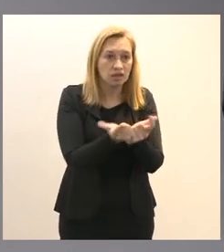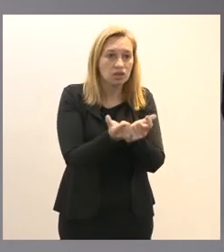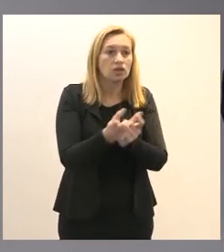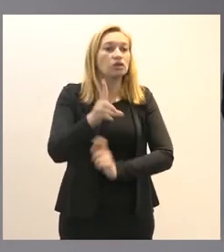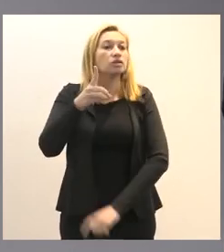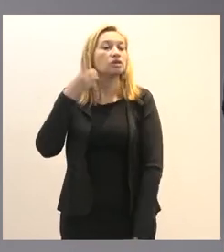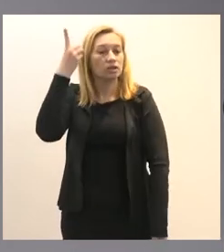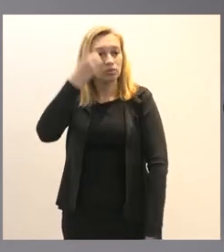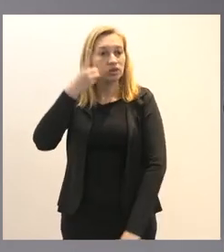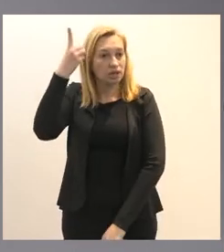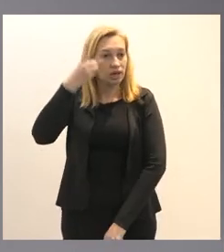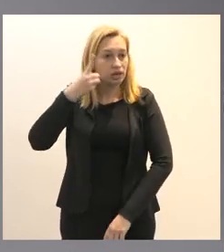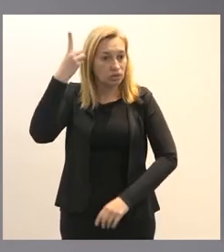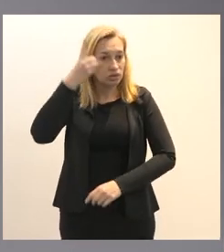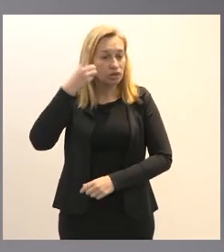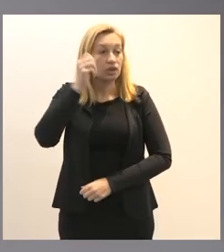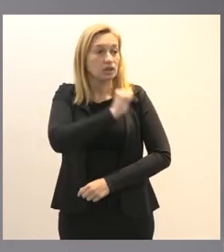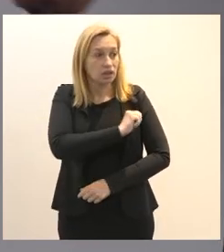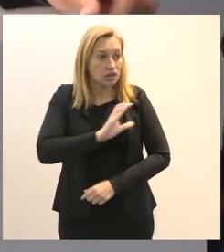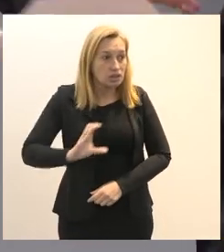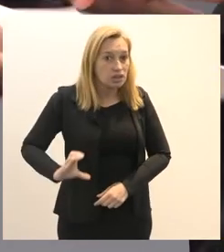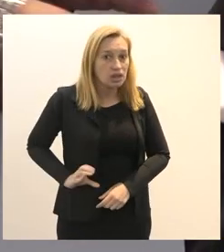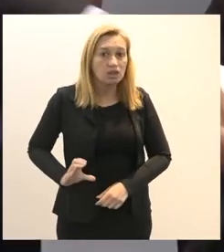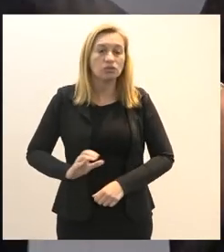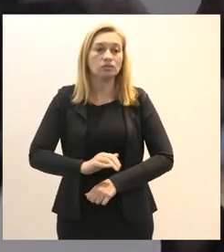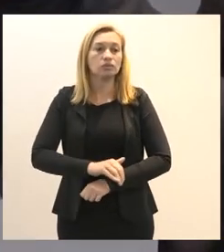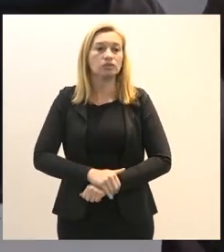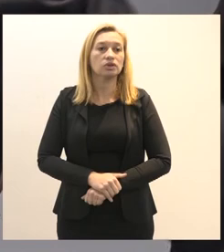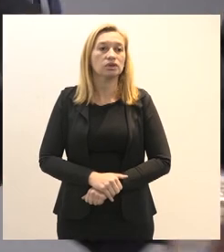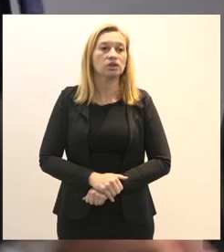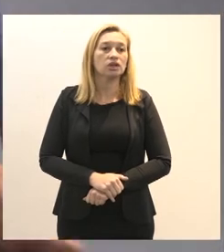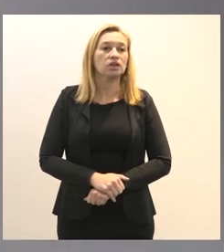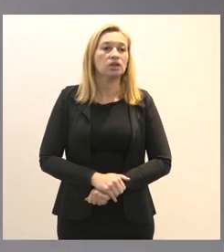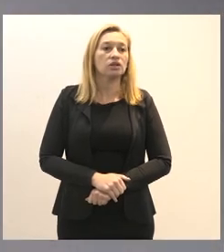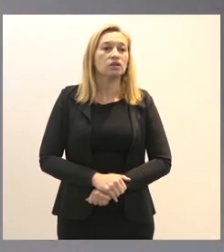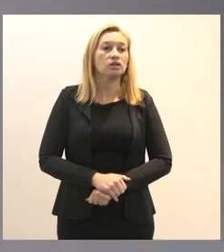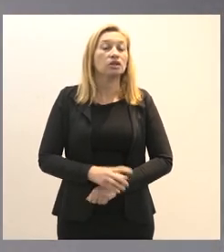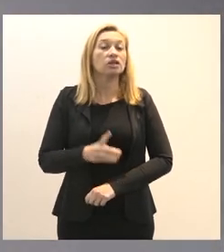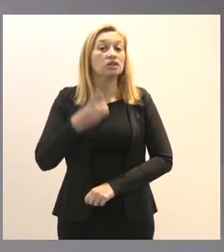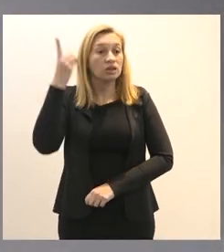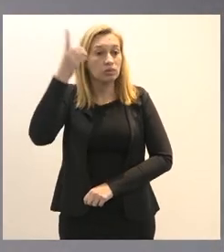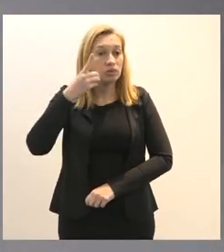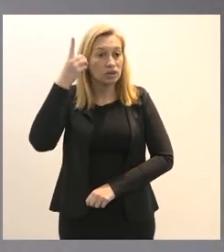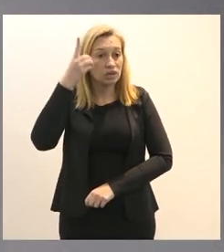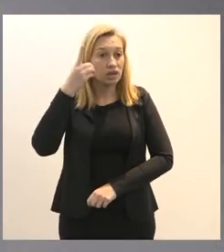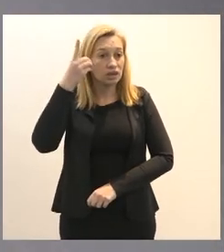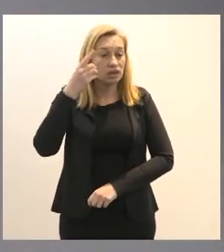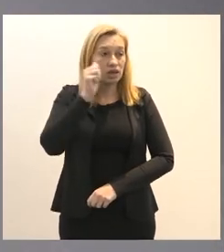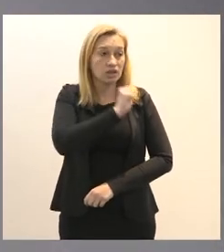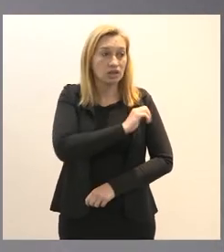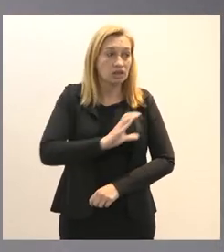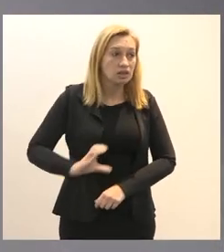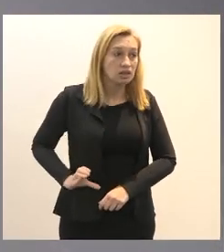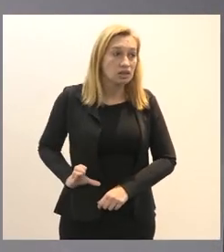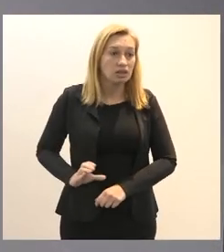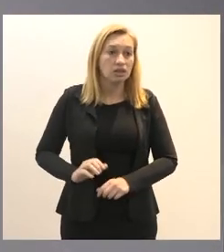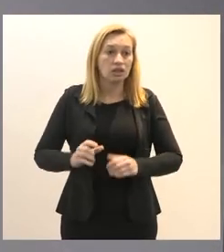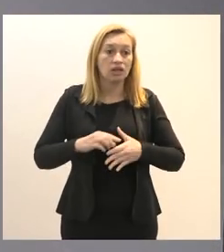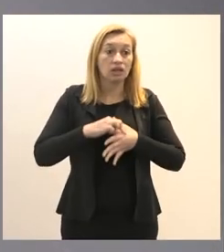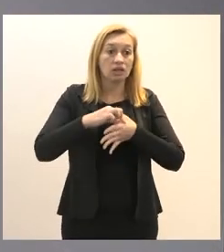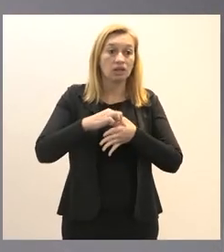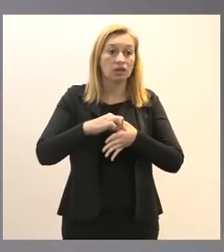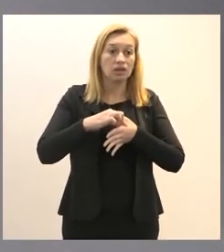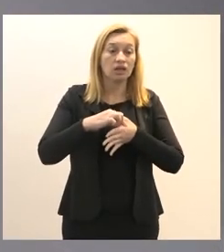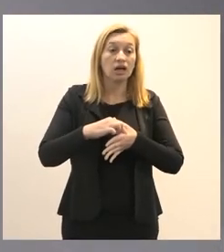deputado André Siciliano deputado André Siciliano que previde a Assembleia Legislativa e tem